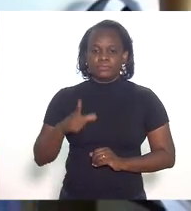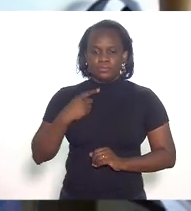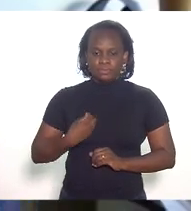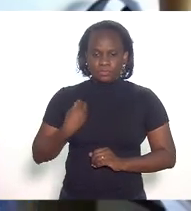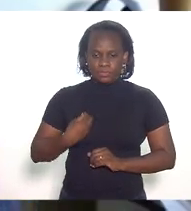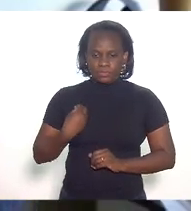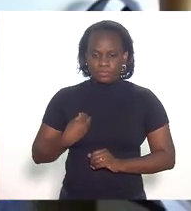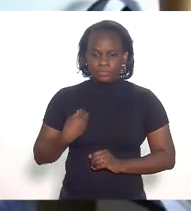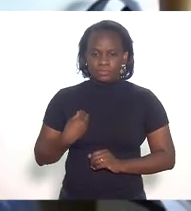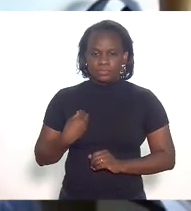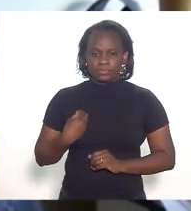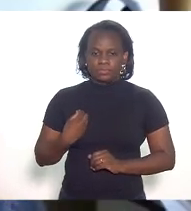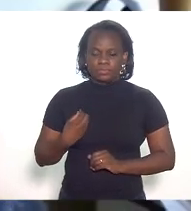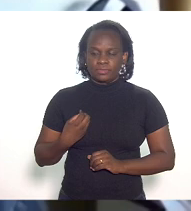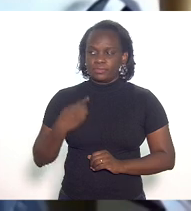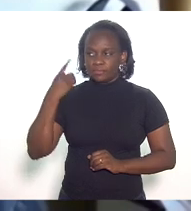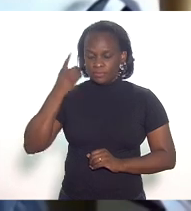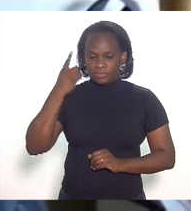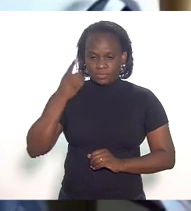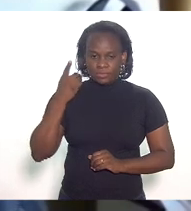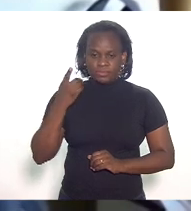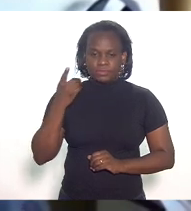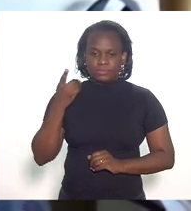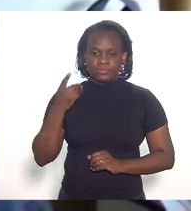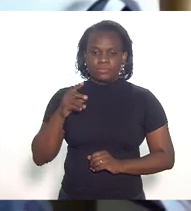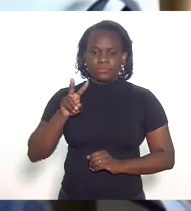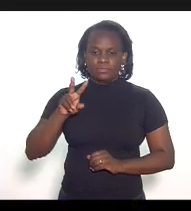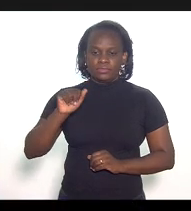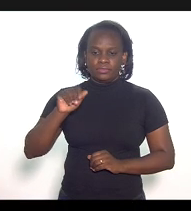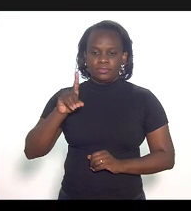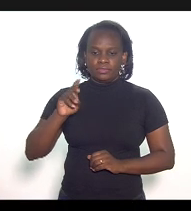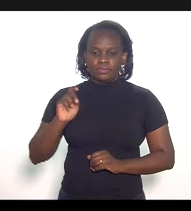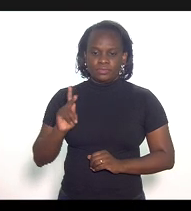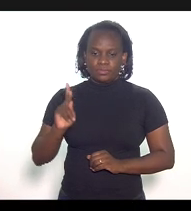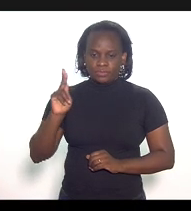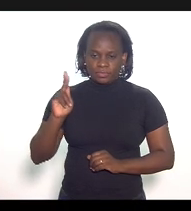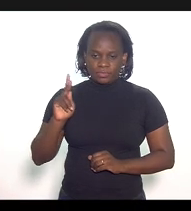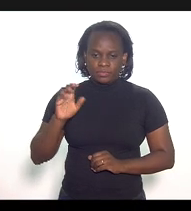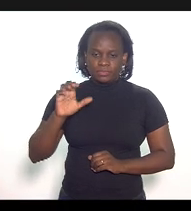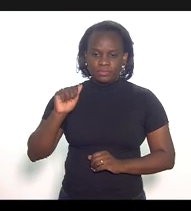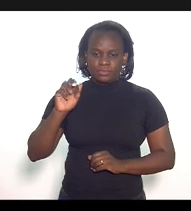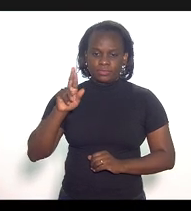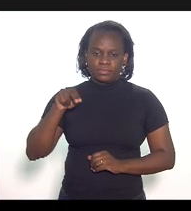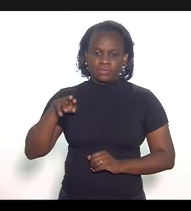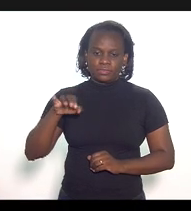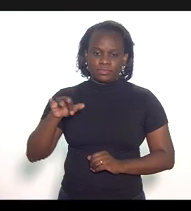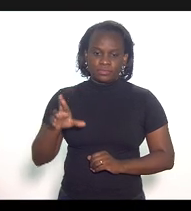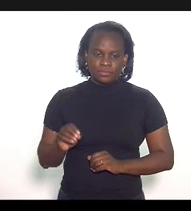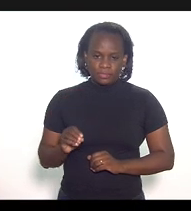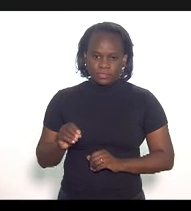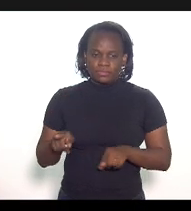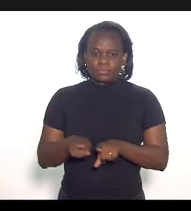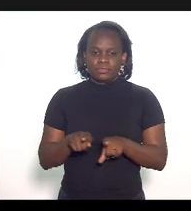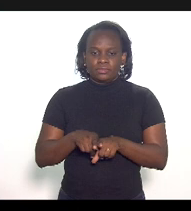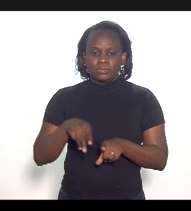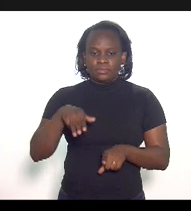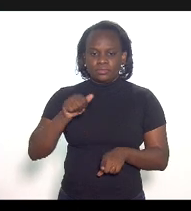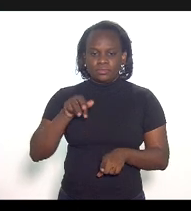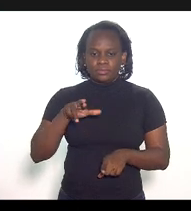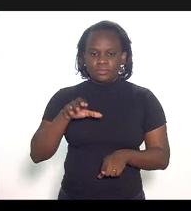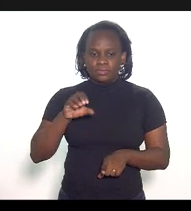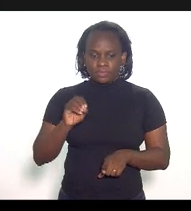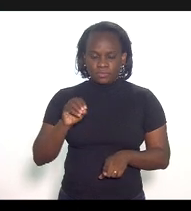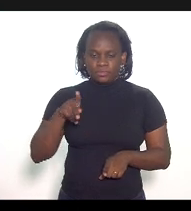Presentes, os deputados Valdeque Carneiro e Márcio Pacheco.